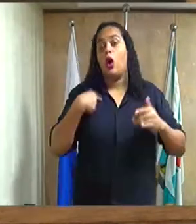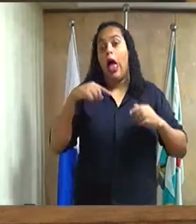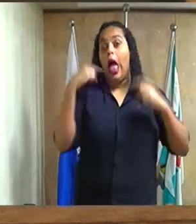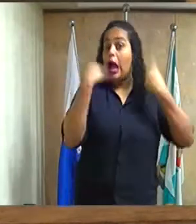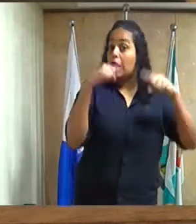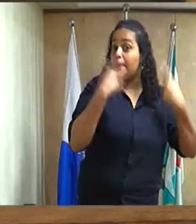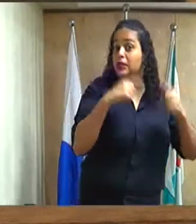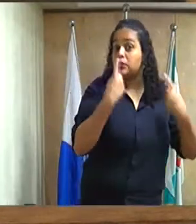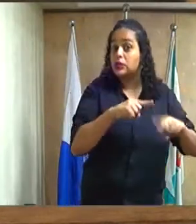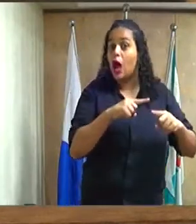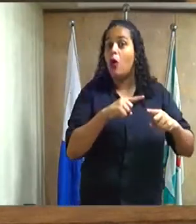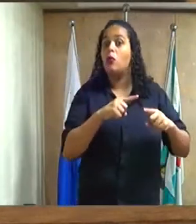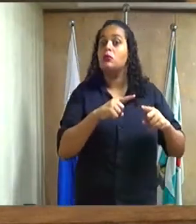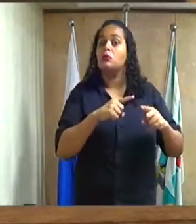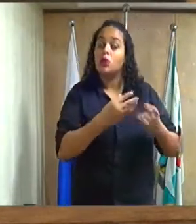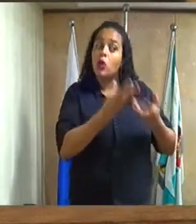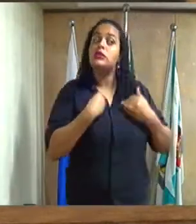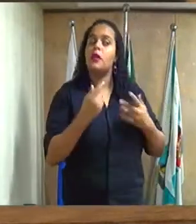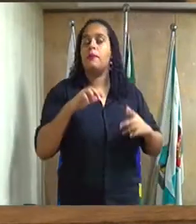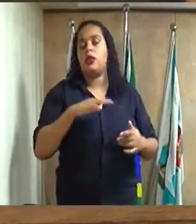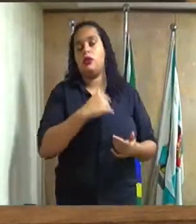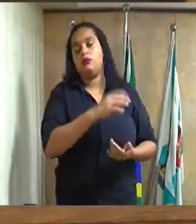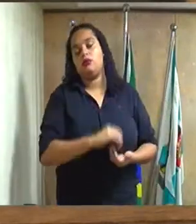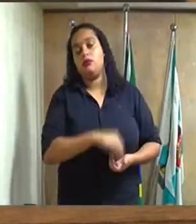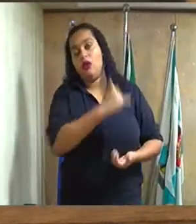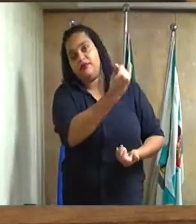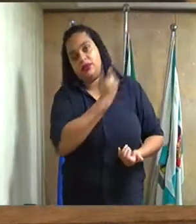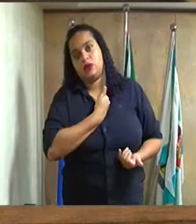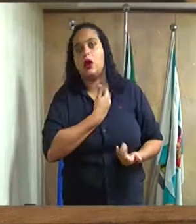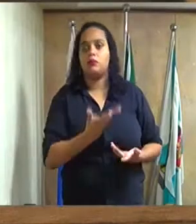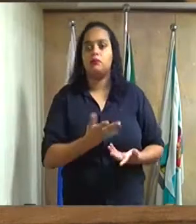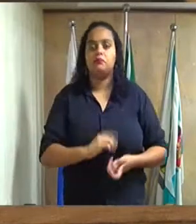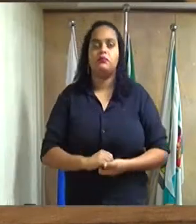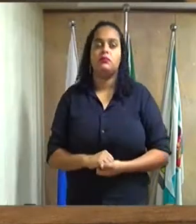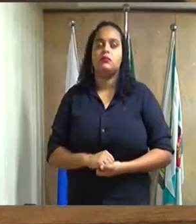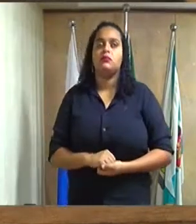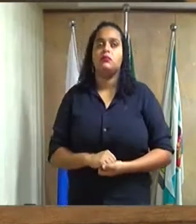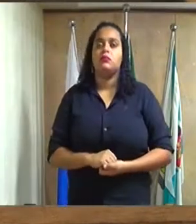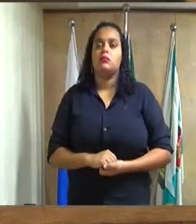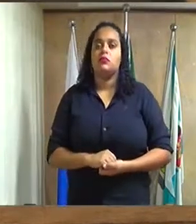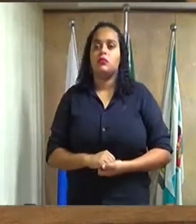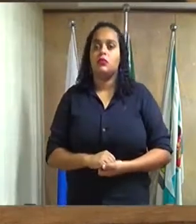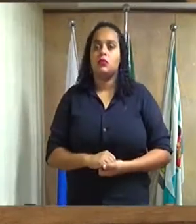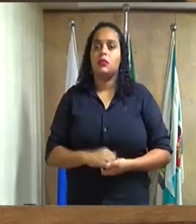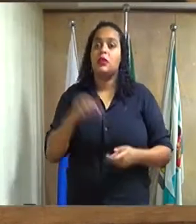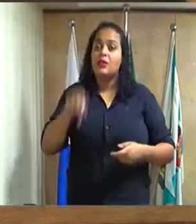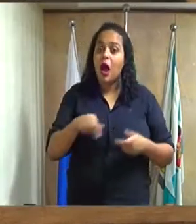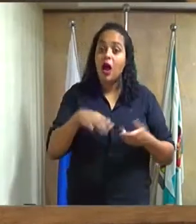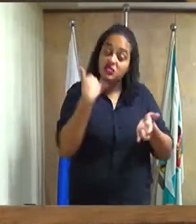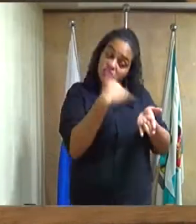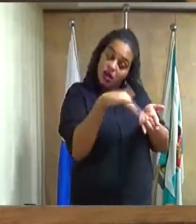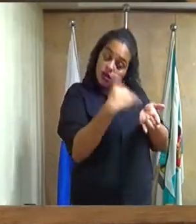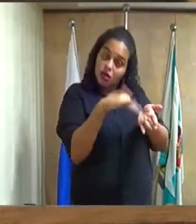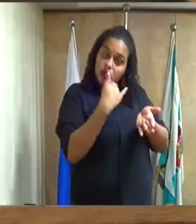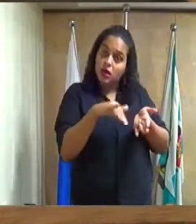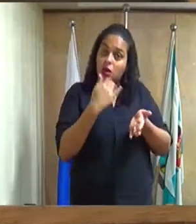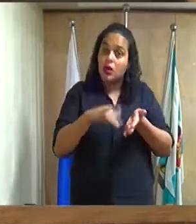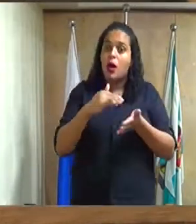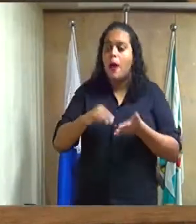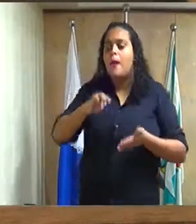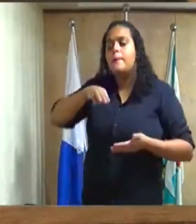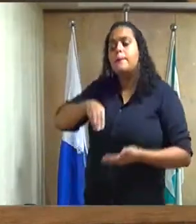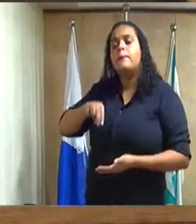e expondo aqui esta casa, é que nessa Secretaria Municipal de